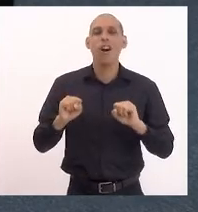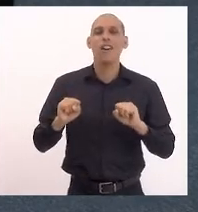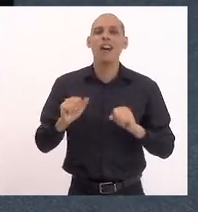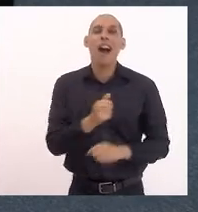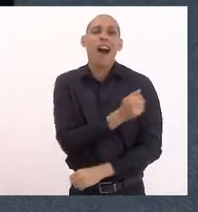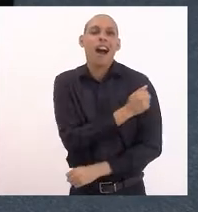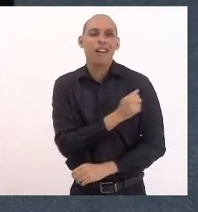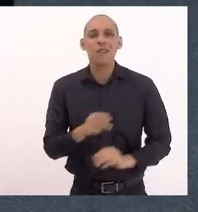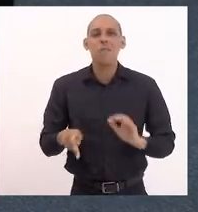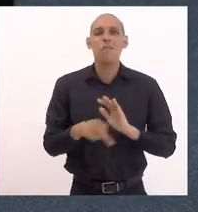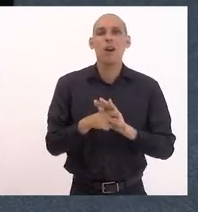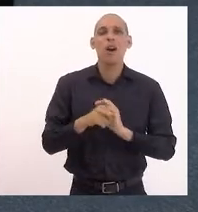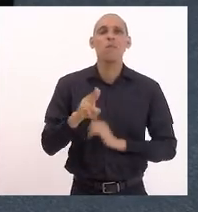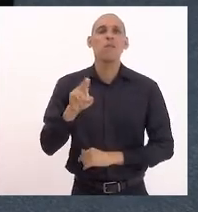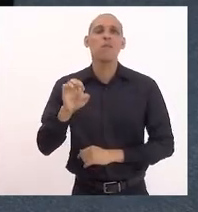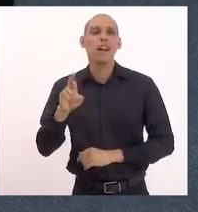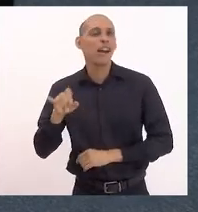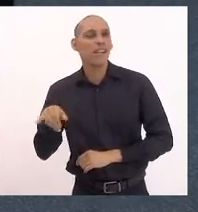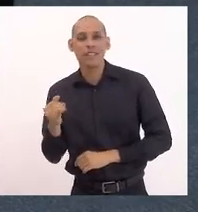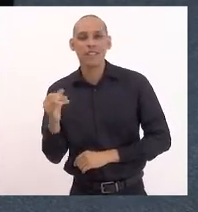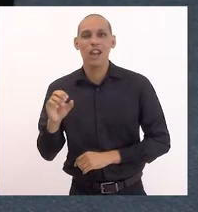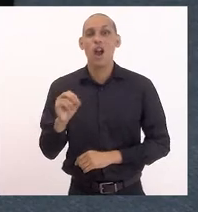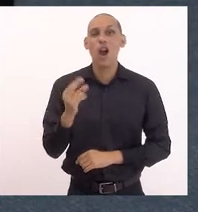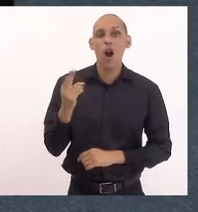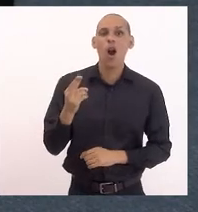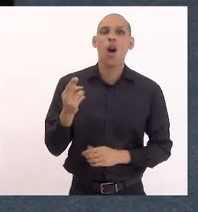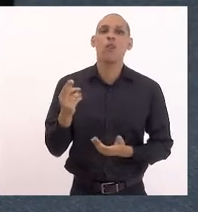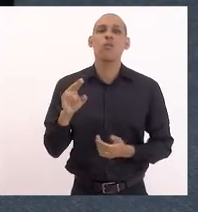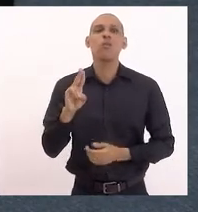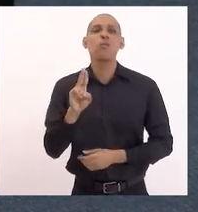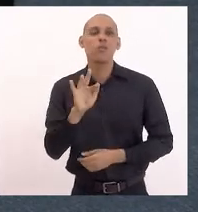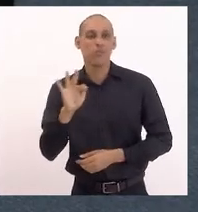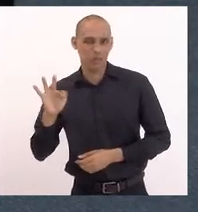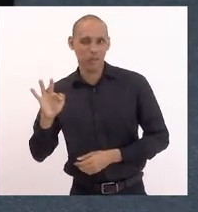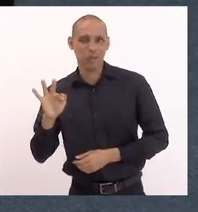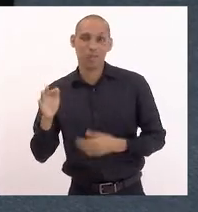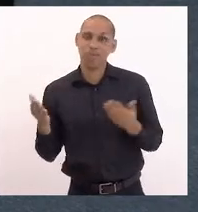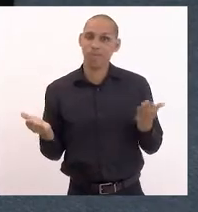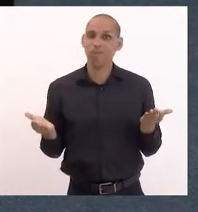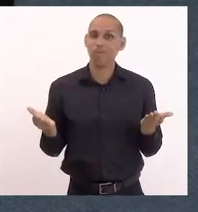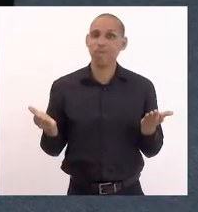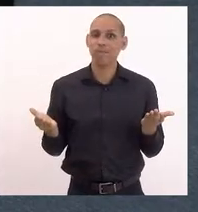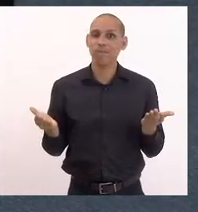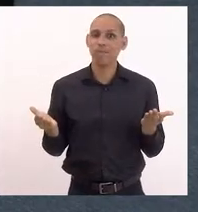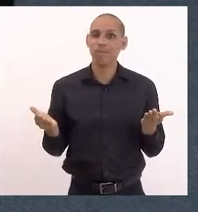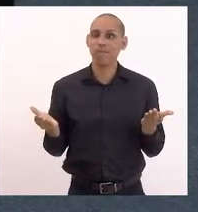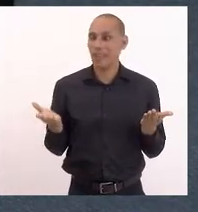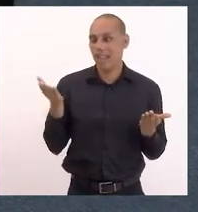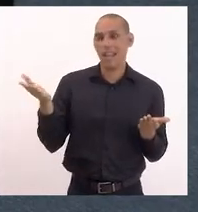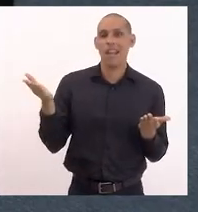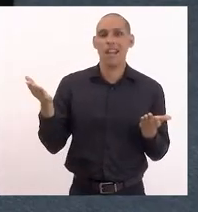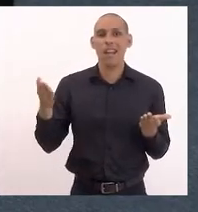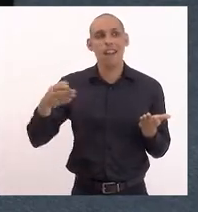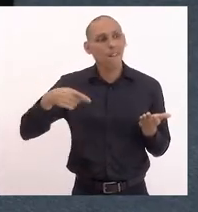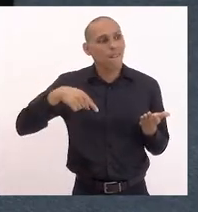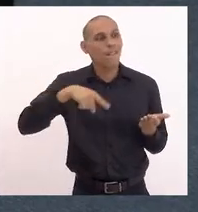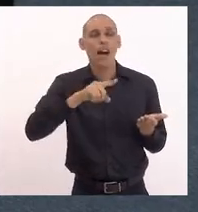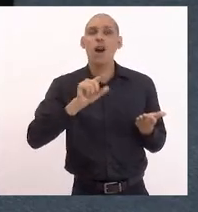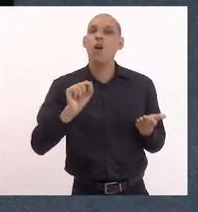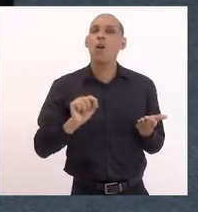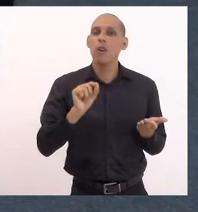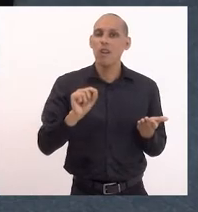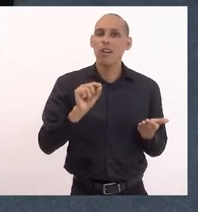Universidade do Estado do Rio de Janeiro ou da Universidade Fluminense. Isso, possivelmente, o teria levado a uma situação